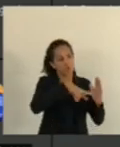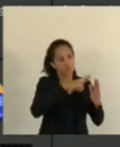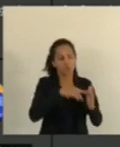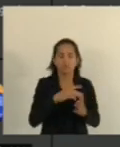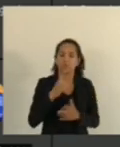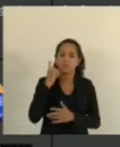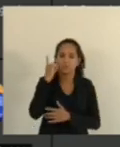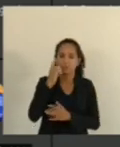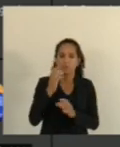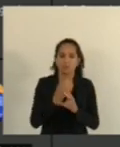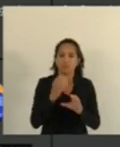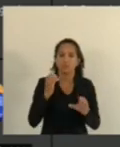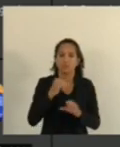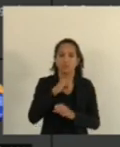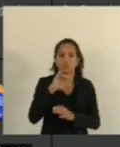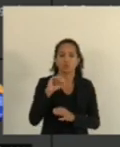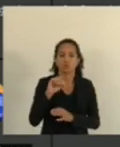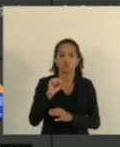Engenheiro José Esmeraldo